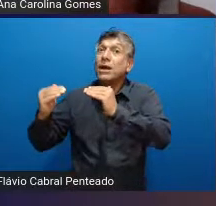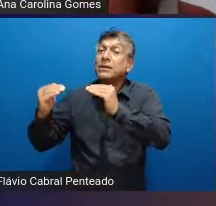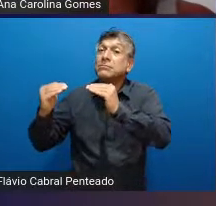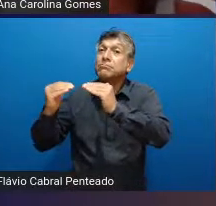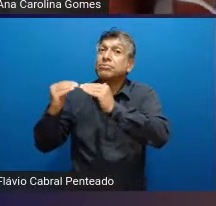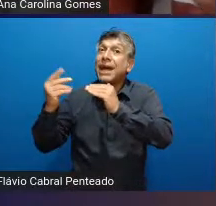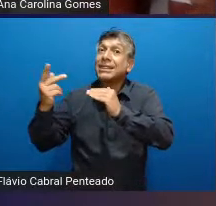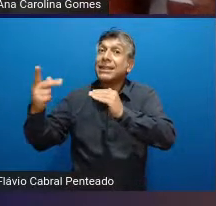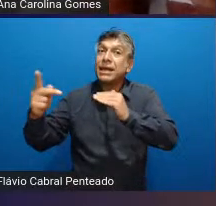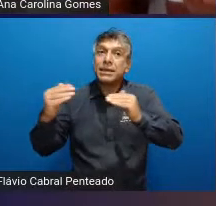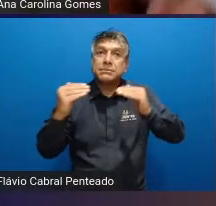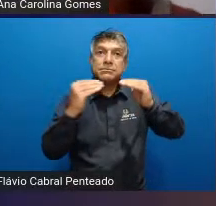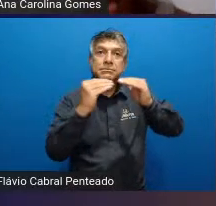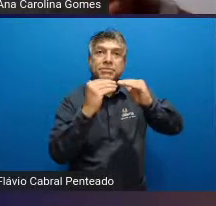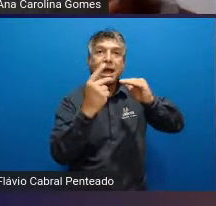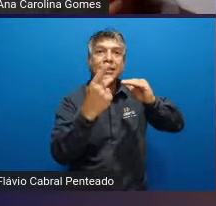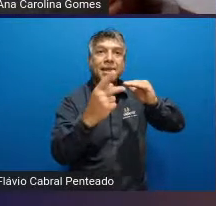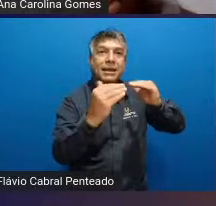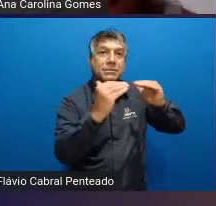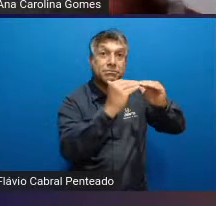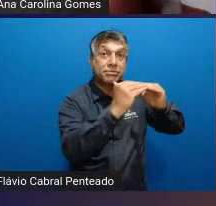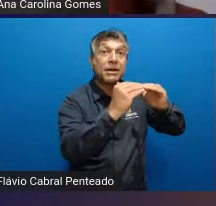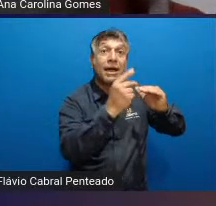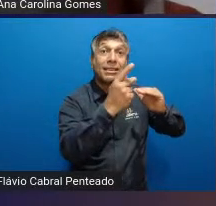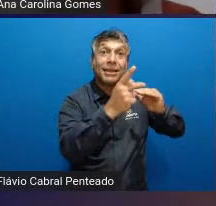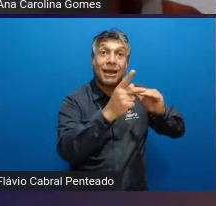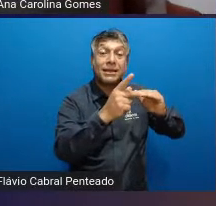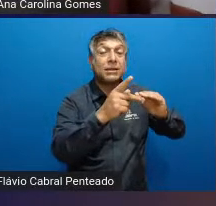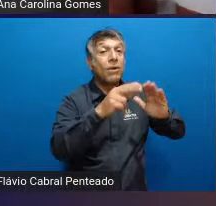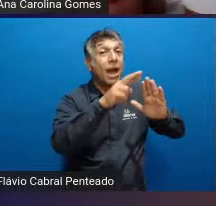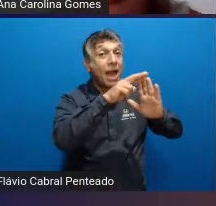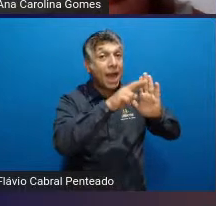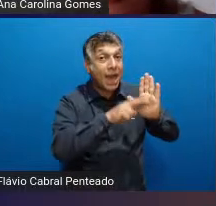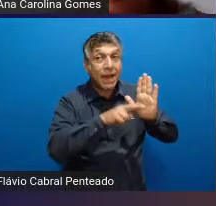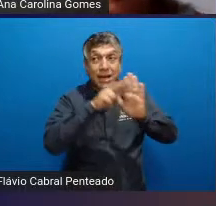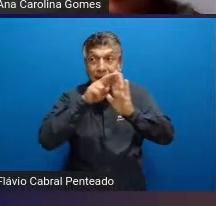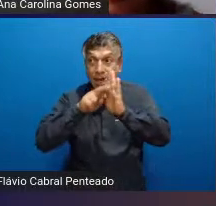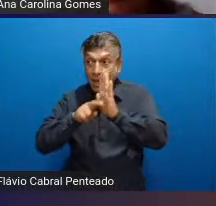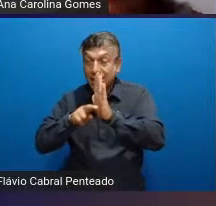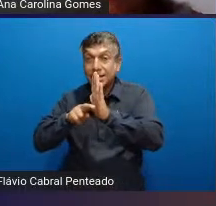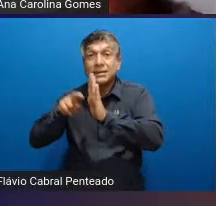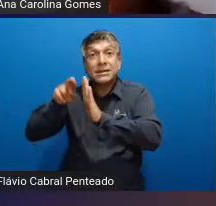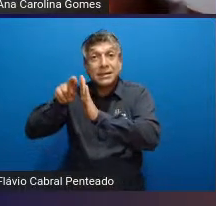instruções e até as regrinhas né que a gente tem que adaptar também ao autista